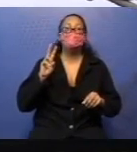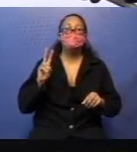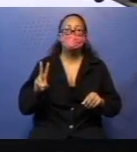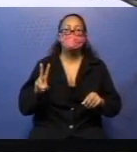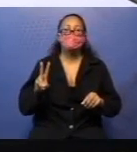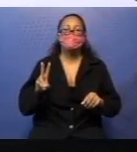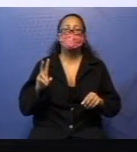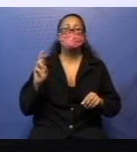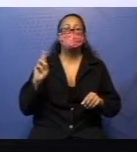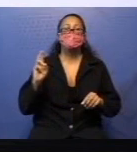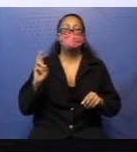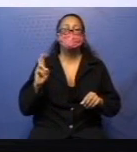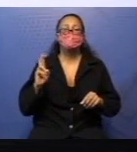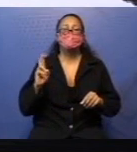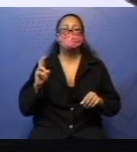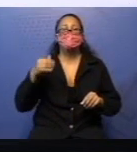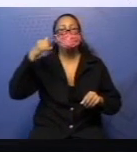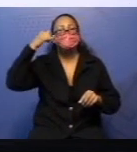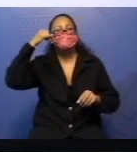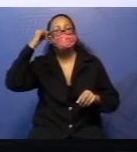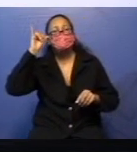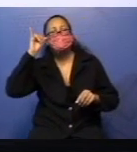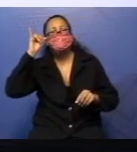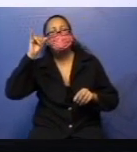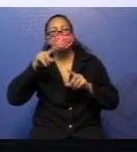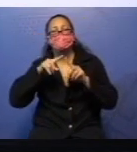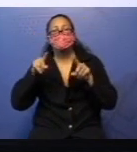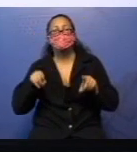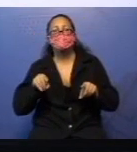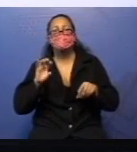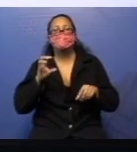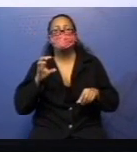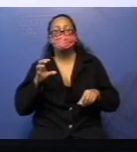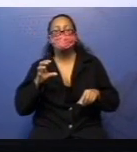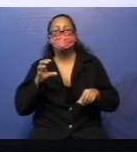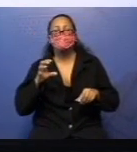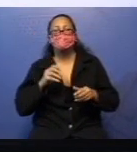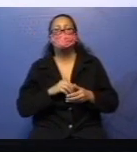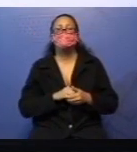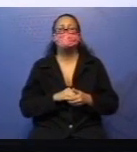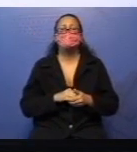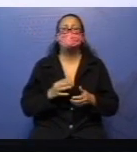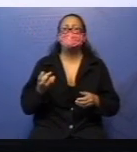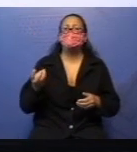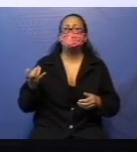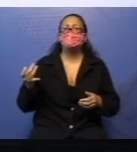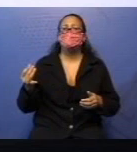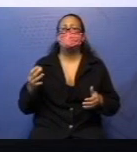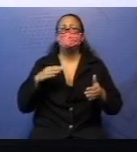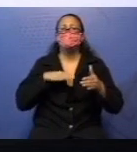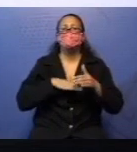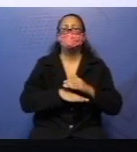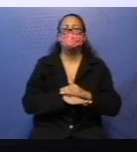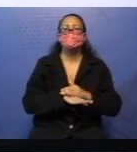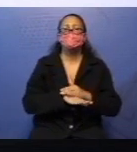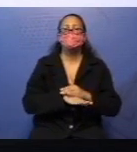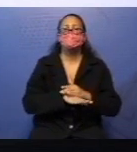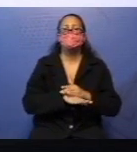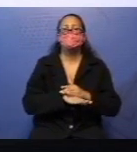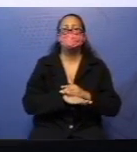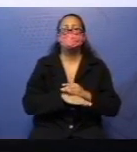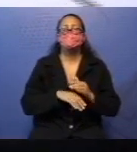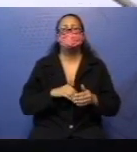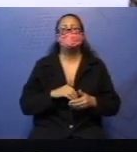135. Quanto a garota poupou. Olha que bacana isso aqui sobre a ideia do